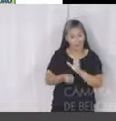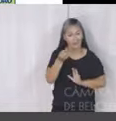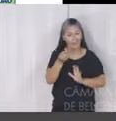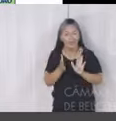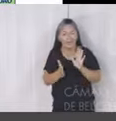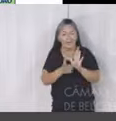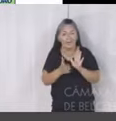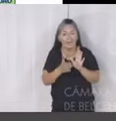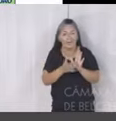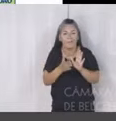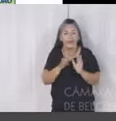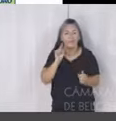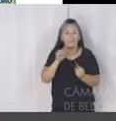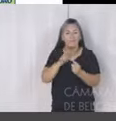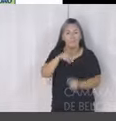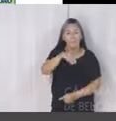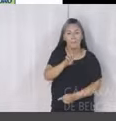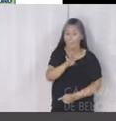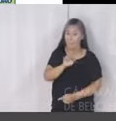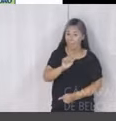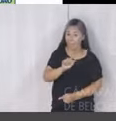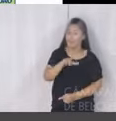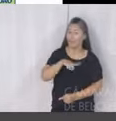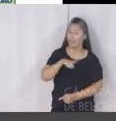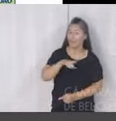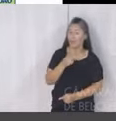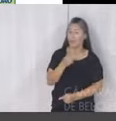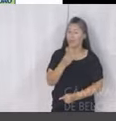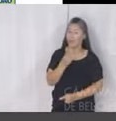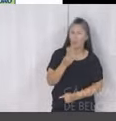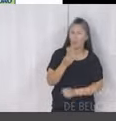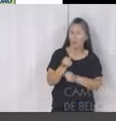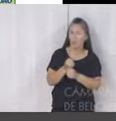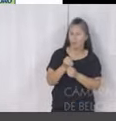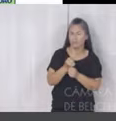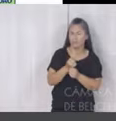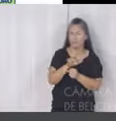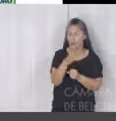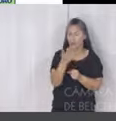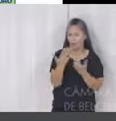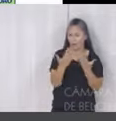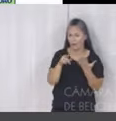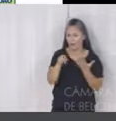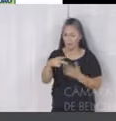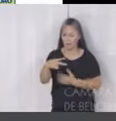O plano de metas tem um descasamento de um ano em relação ao PPA, ele pega de 21,